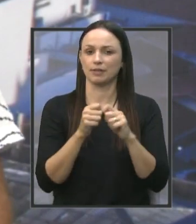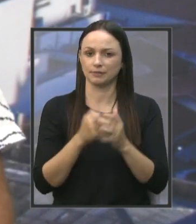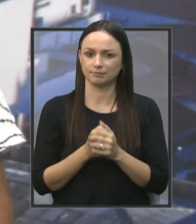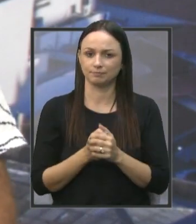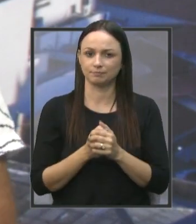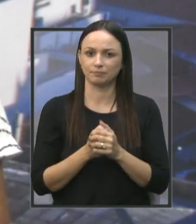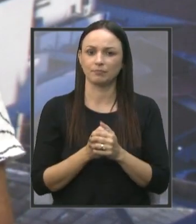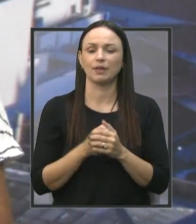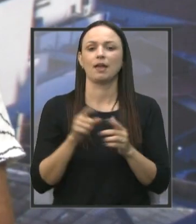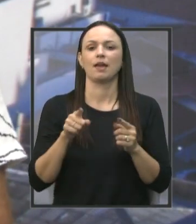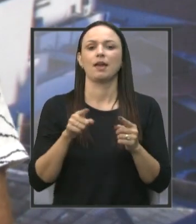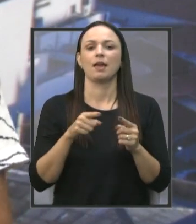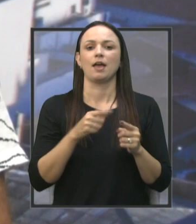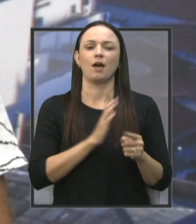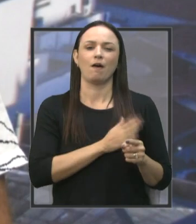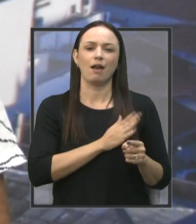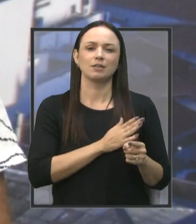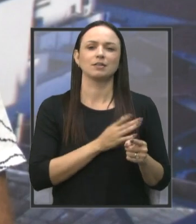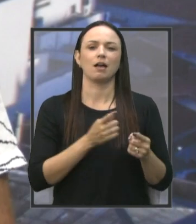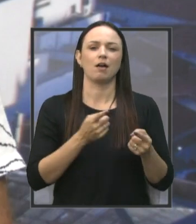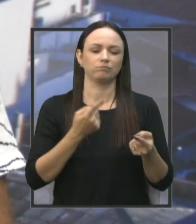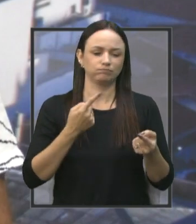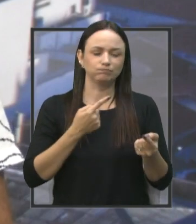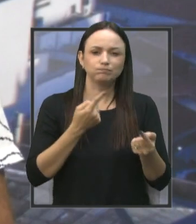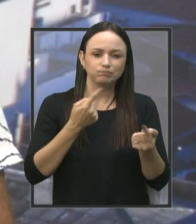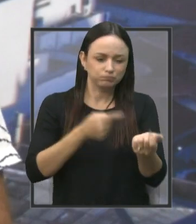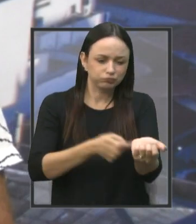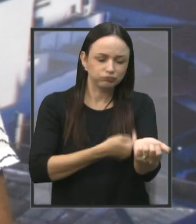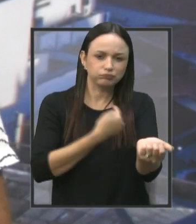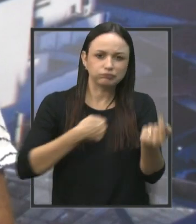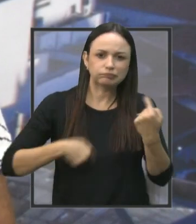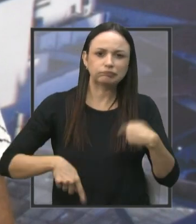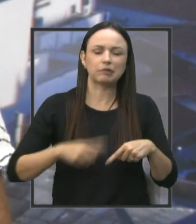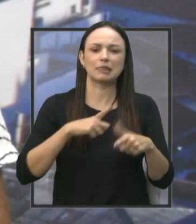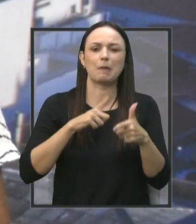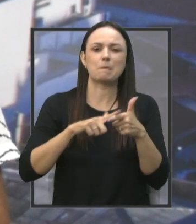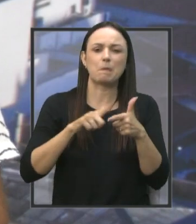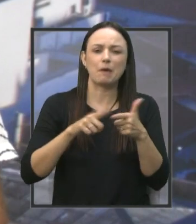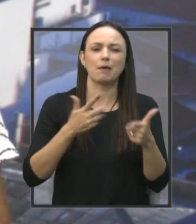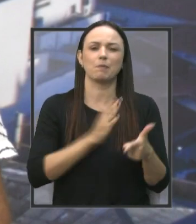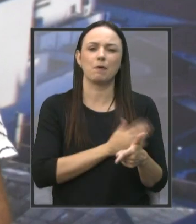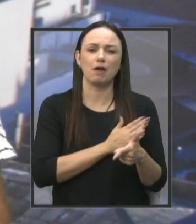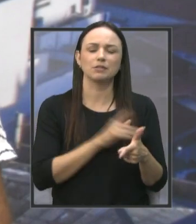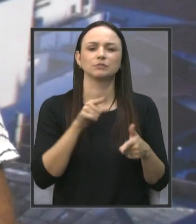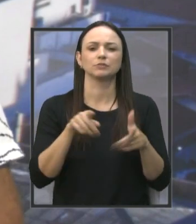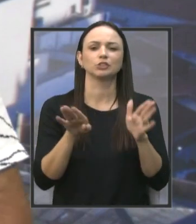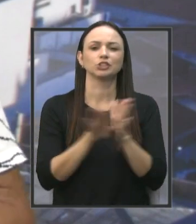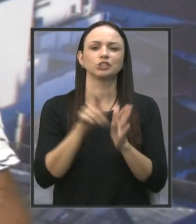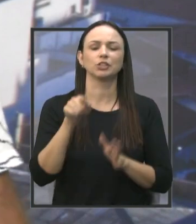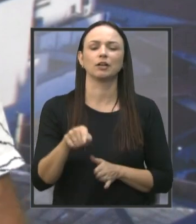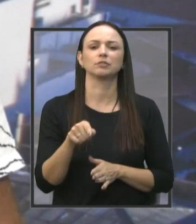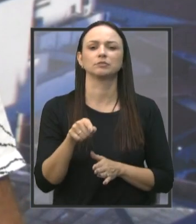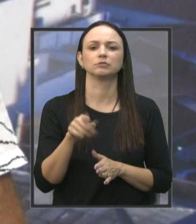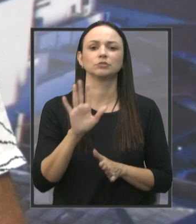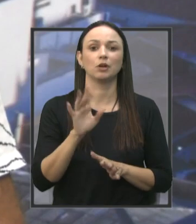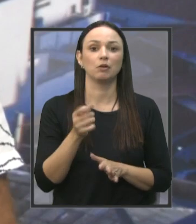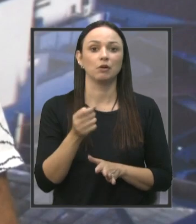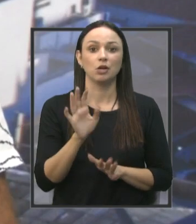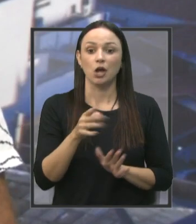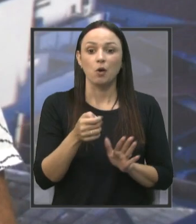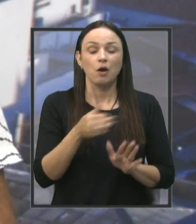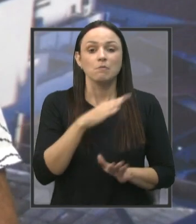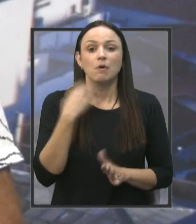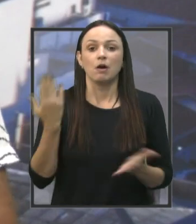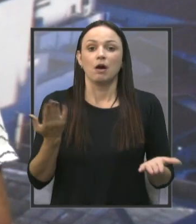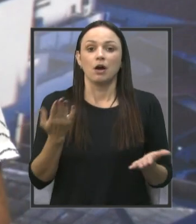As cardiovasculares, ela até dispensa comentários. Uma pessoa com problema cardiovascular, ela chega, praticamente, já chegando a óbito nos